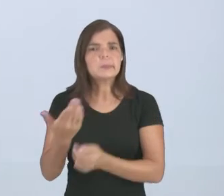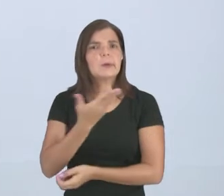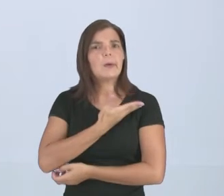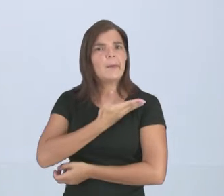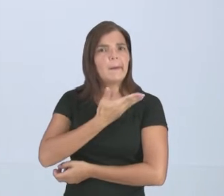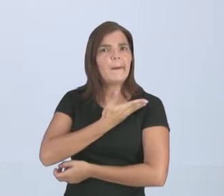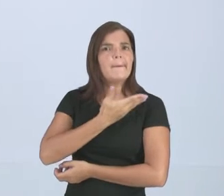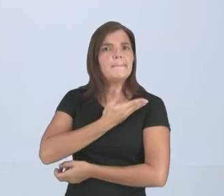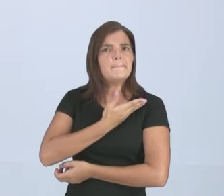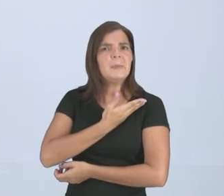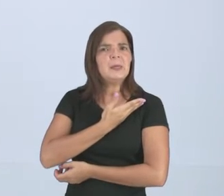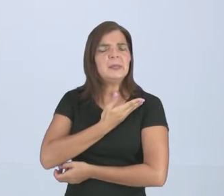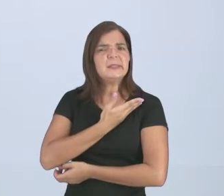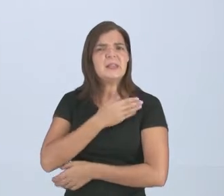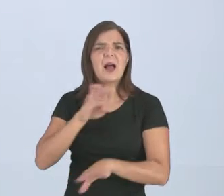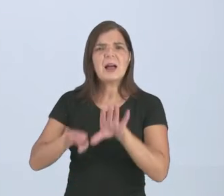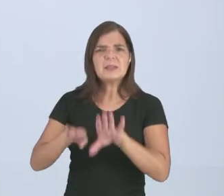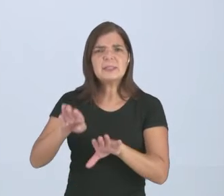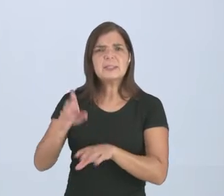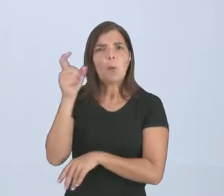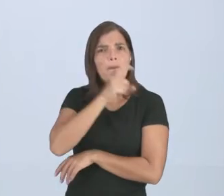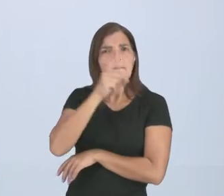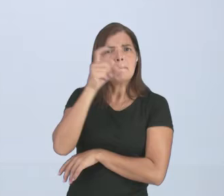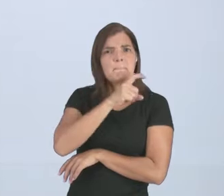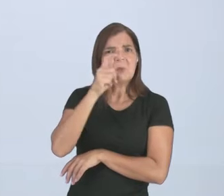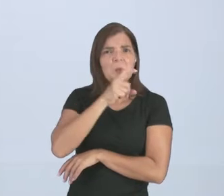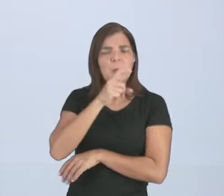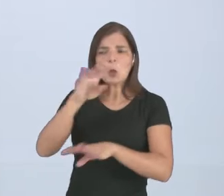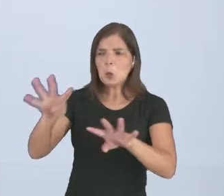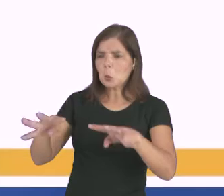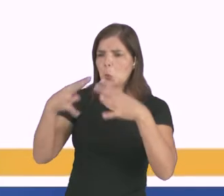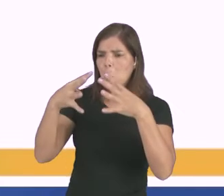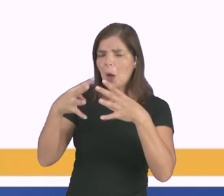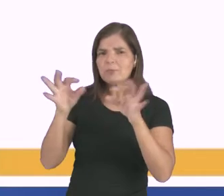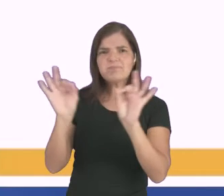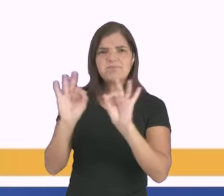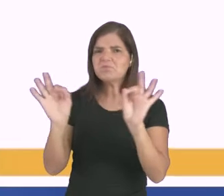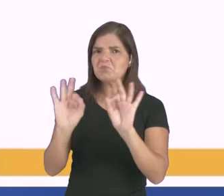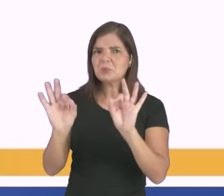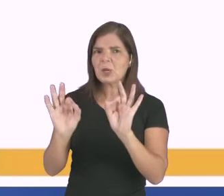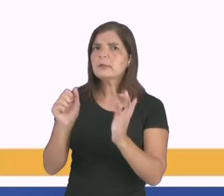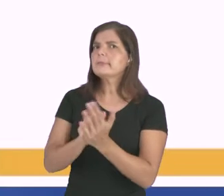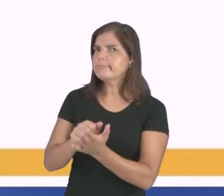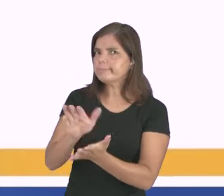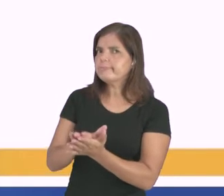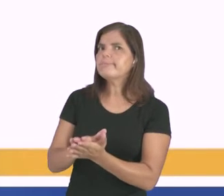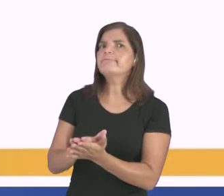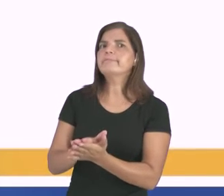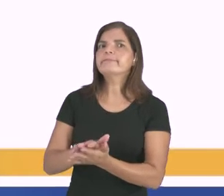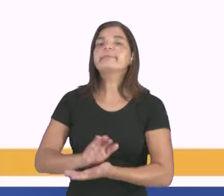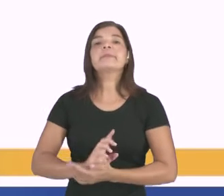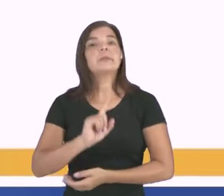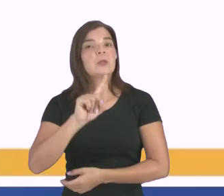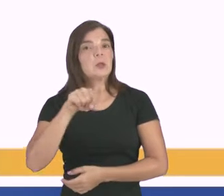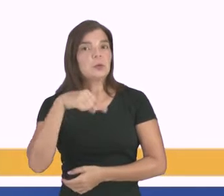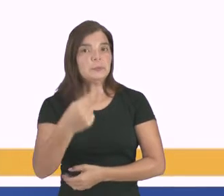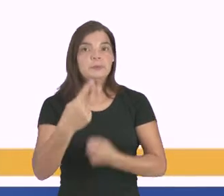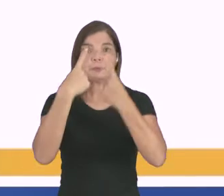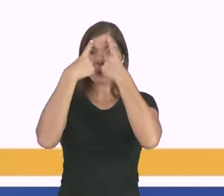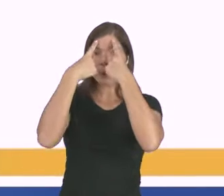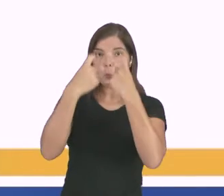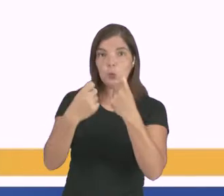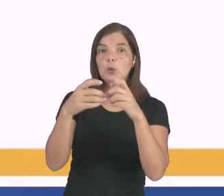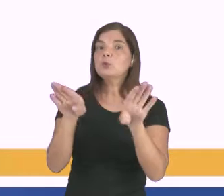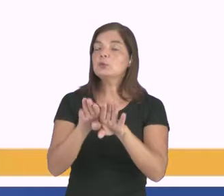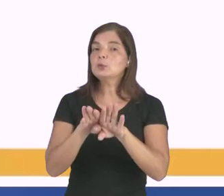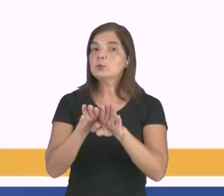a intimidação afetiva, a chantagem, e negar atenção e ameaças, certo, gente? E aí, o abuso financeiro